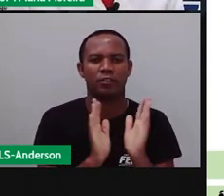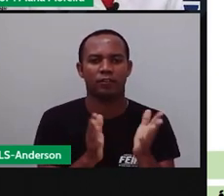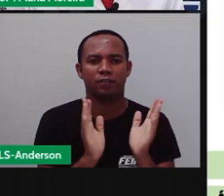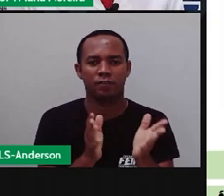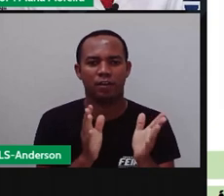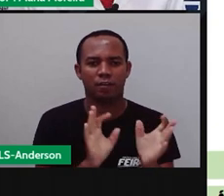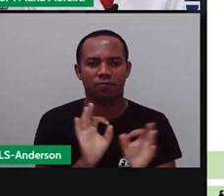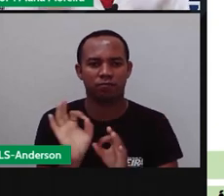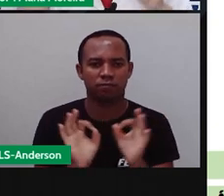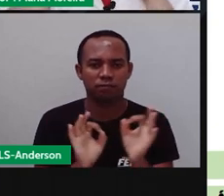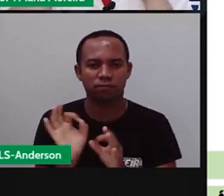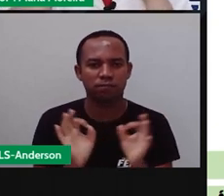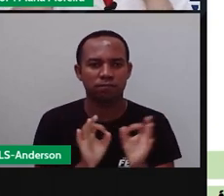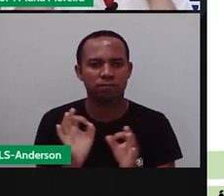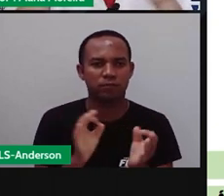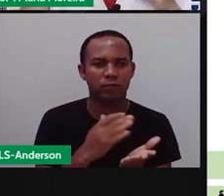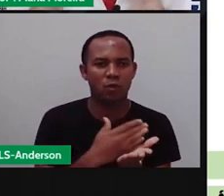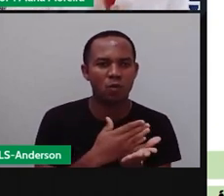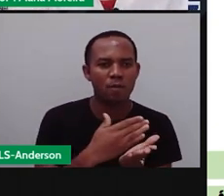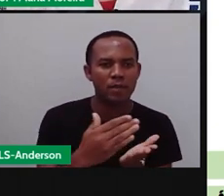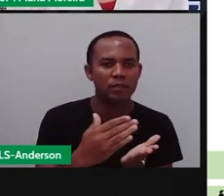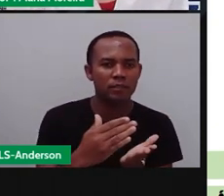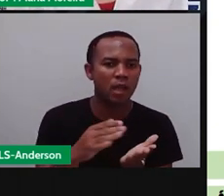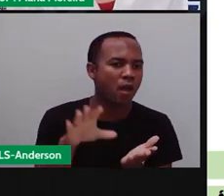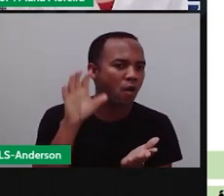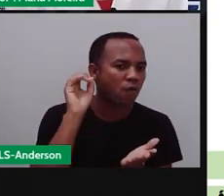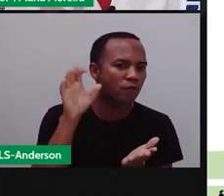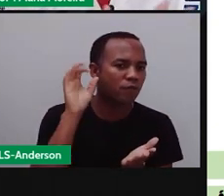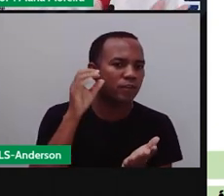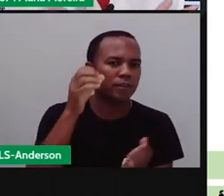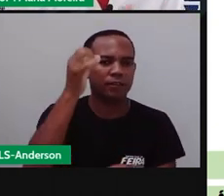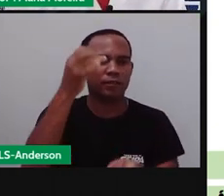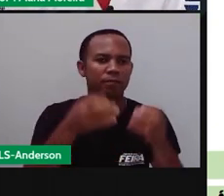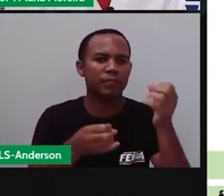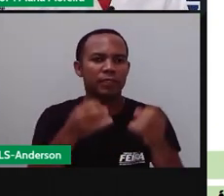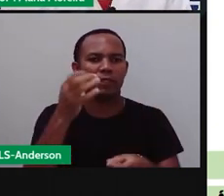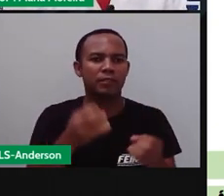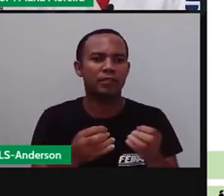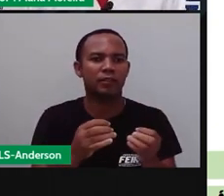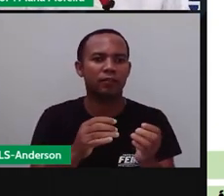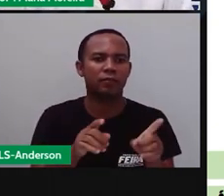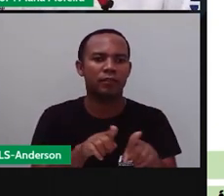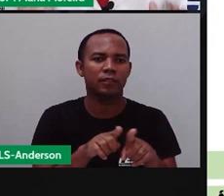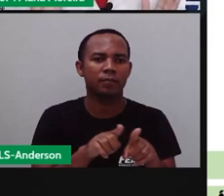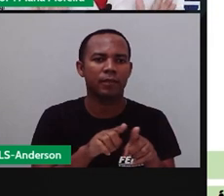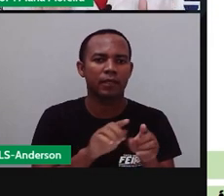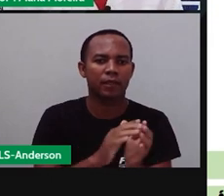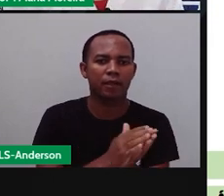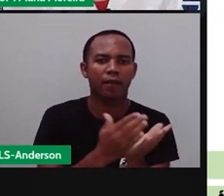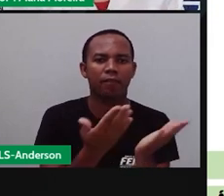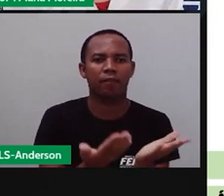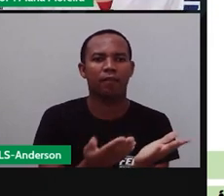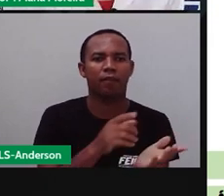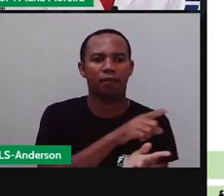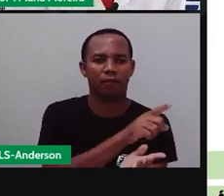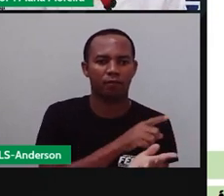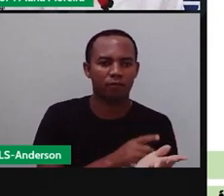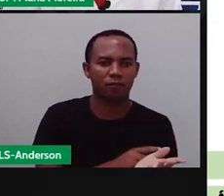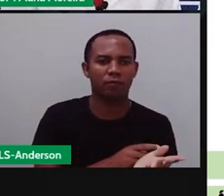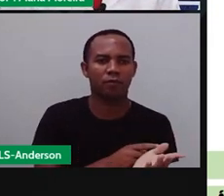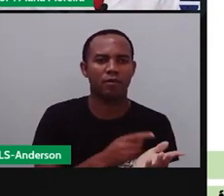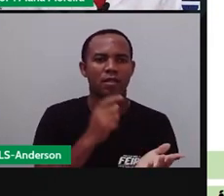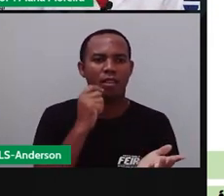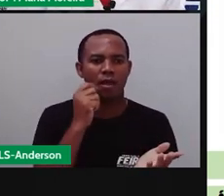um cantinho aí, pra começarem a ouvir as nossas explicações? Caderno, lápis,